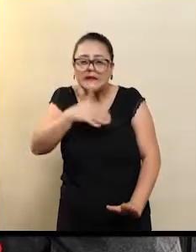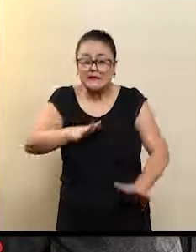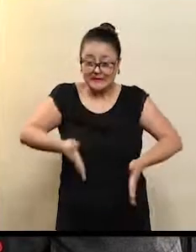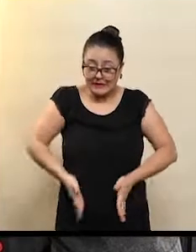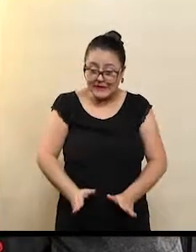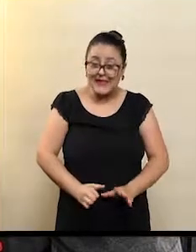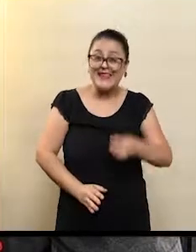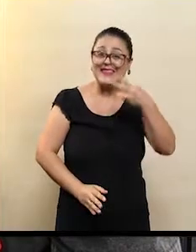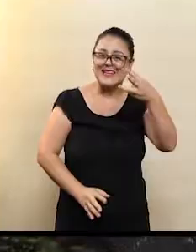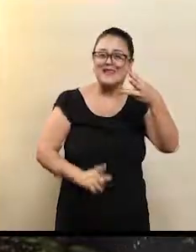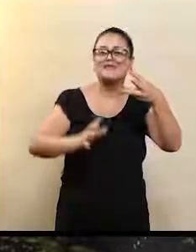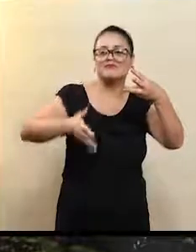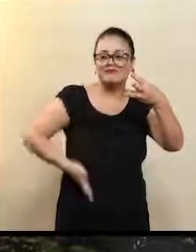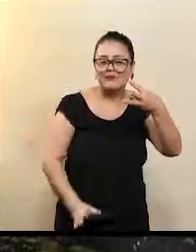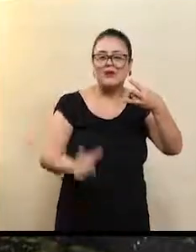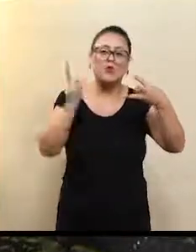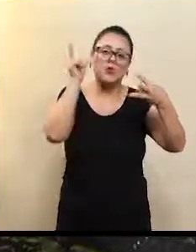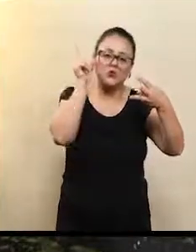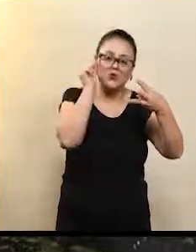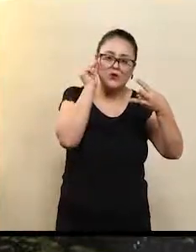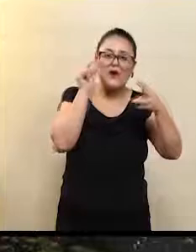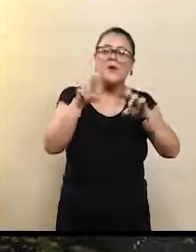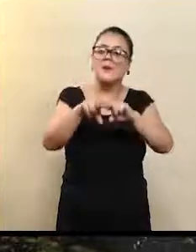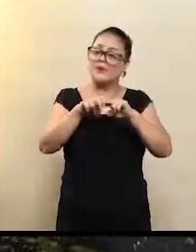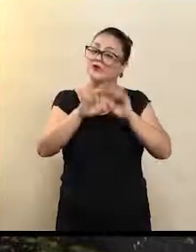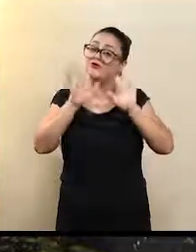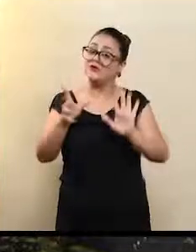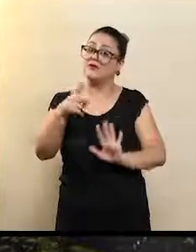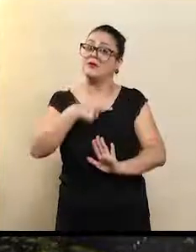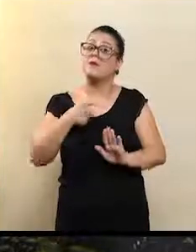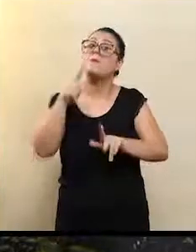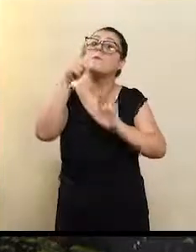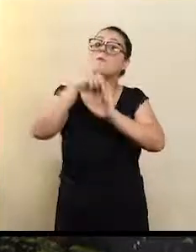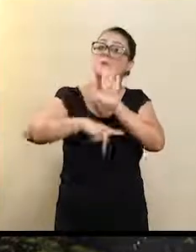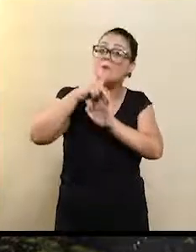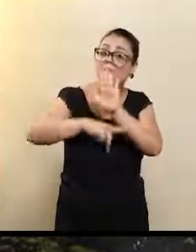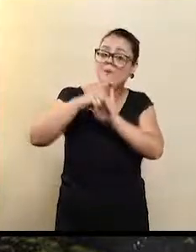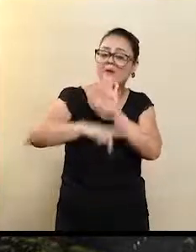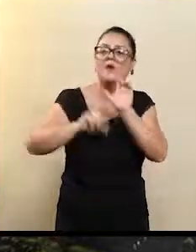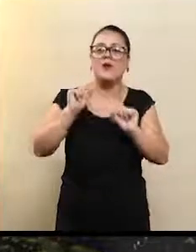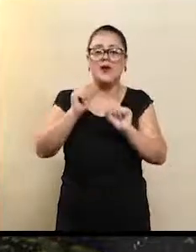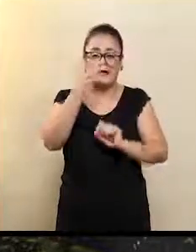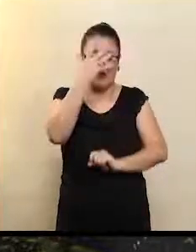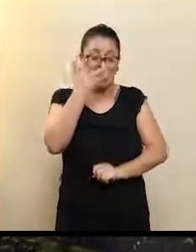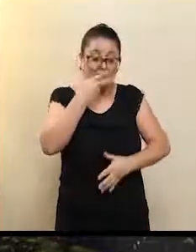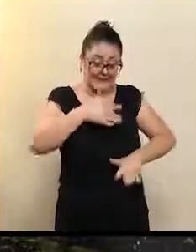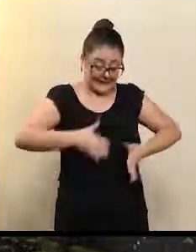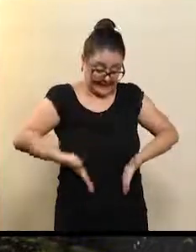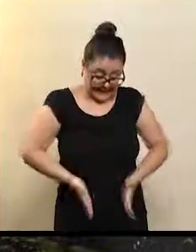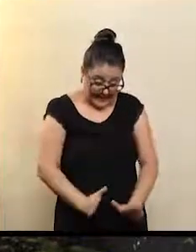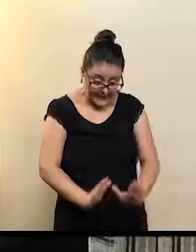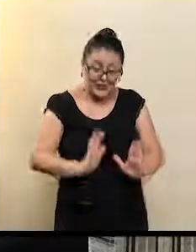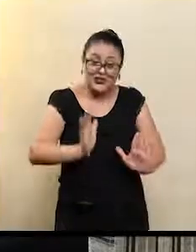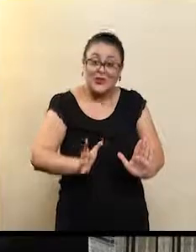Então, existe um programa de fazer o teste auditivo no recém-nascido em todo mundo. É a triagem auditiva